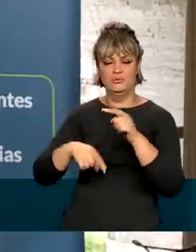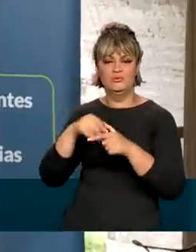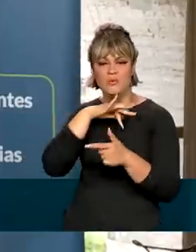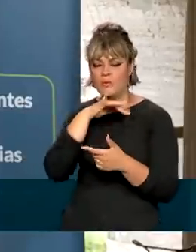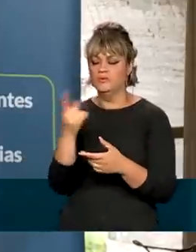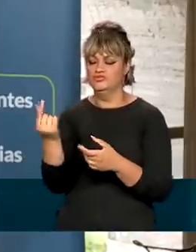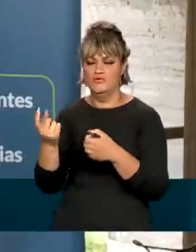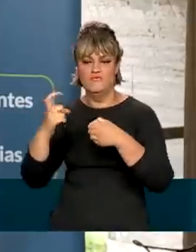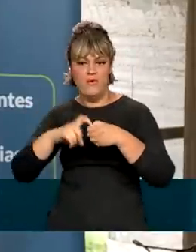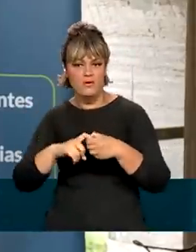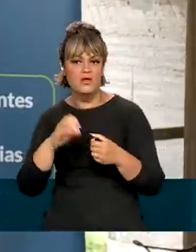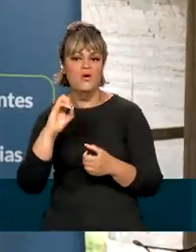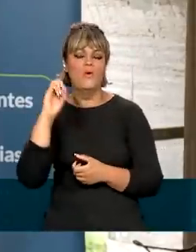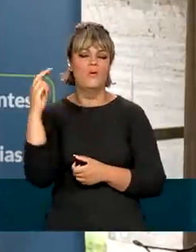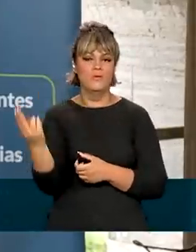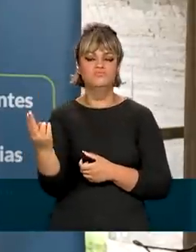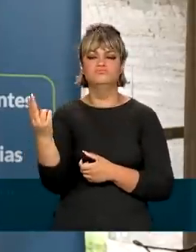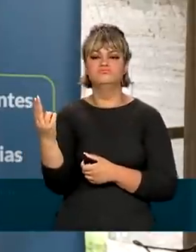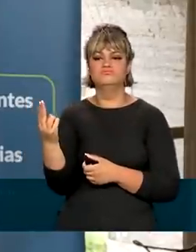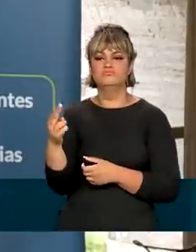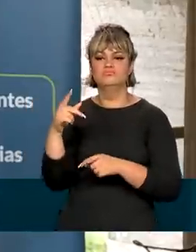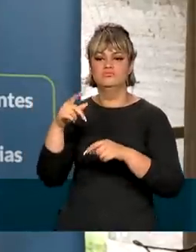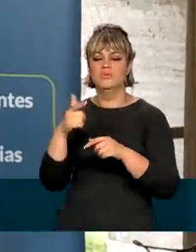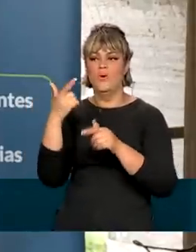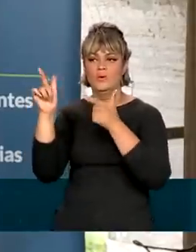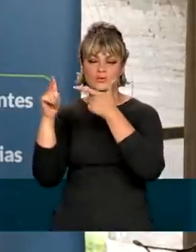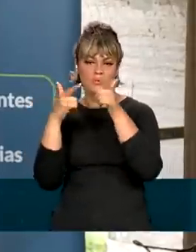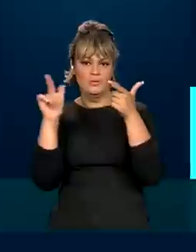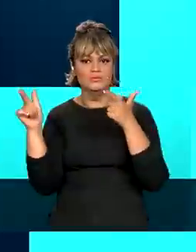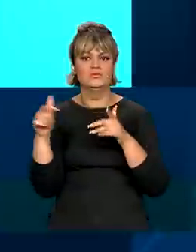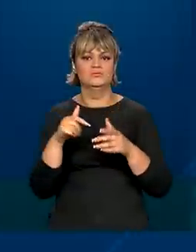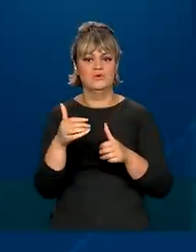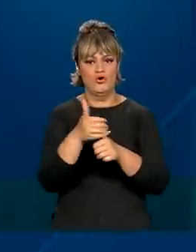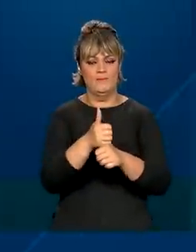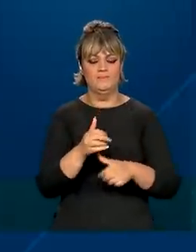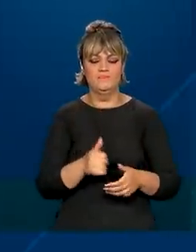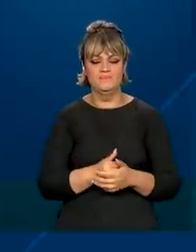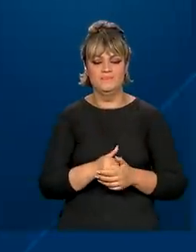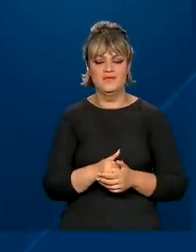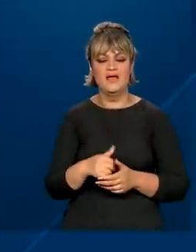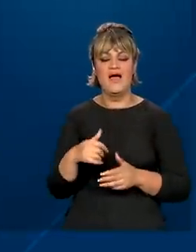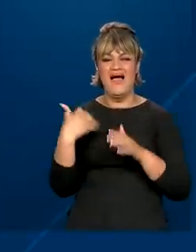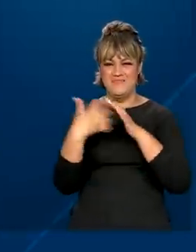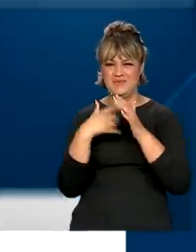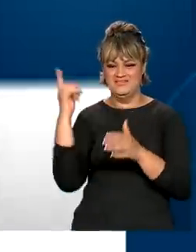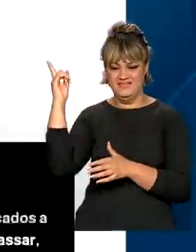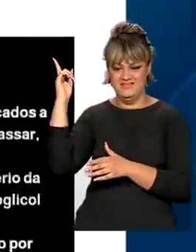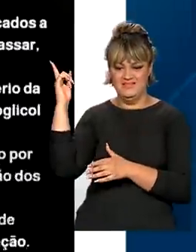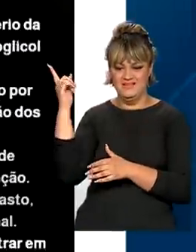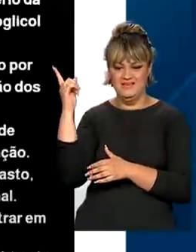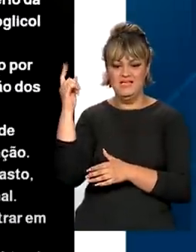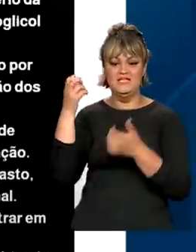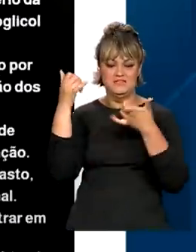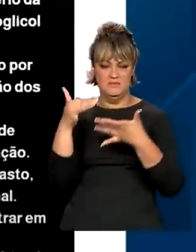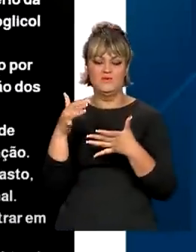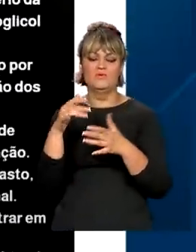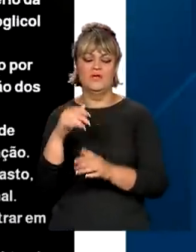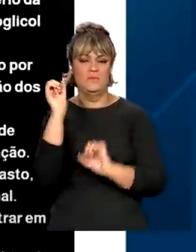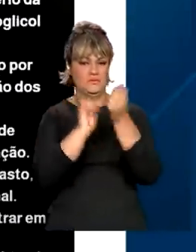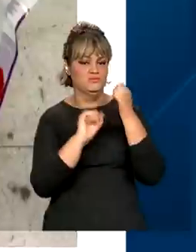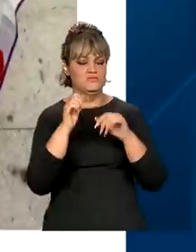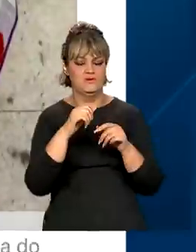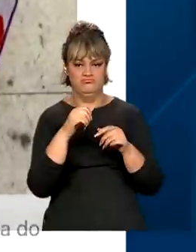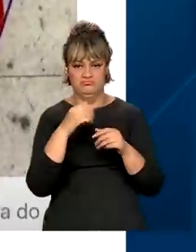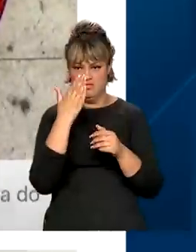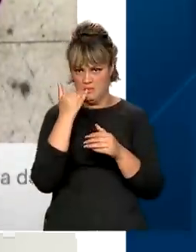empresa ou restitua o valor ou substitua por algum lote não contaminado. Em nota, a Bassar Pet Food informou que já interrompeu a